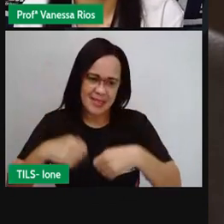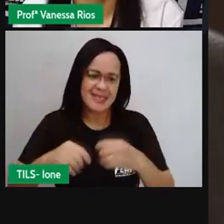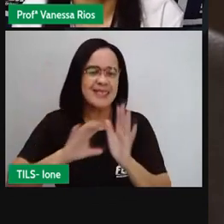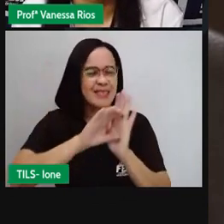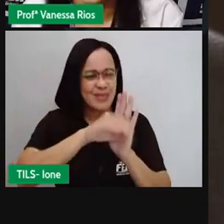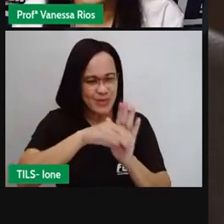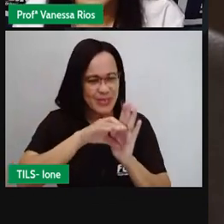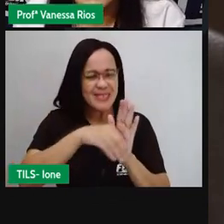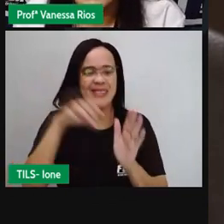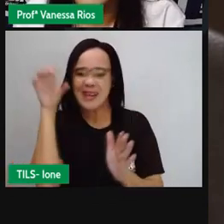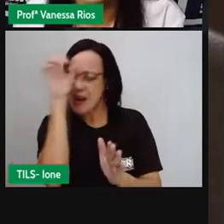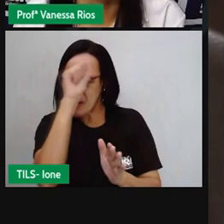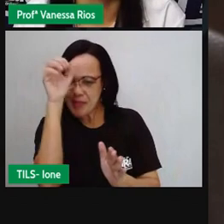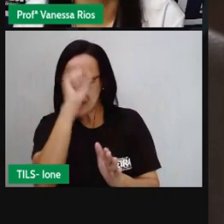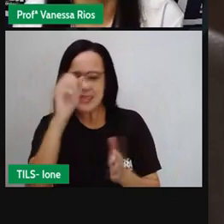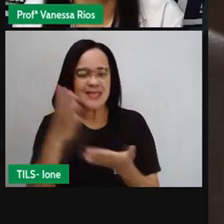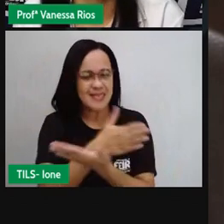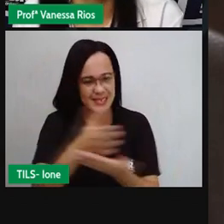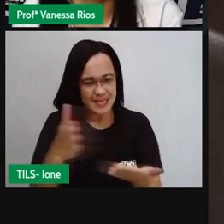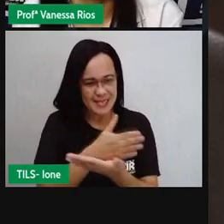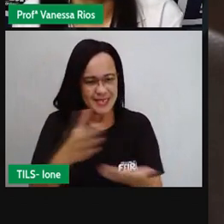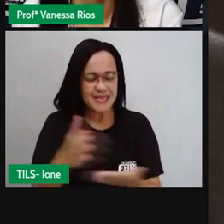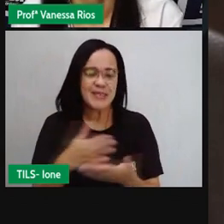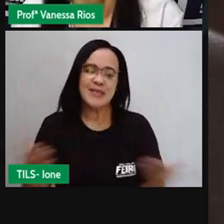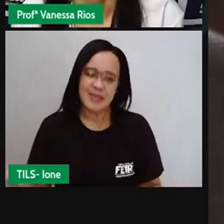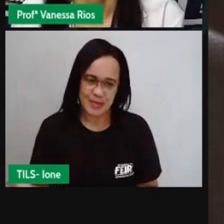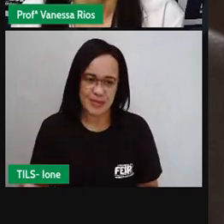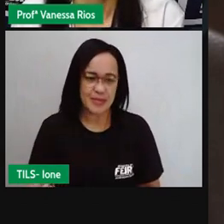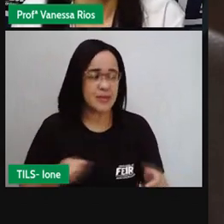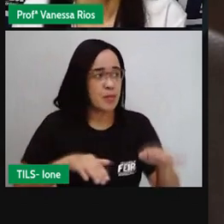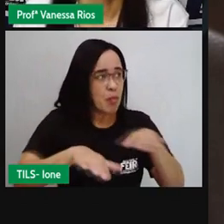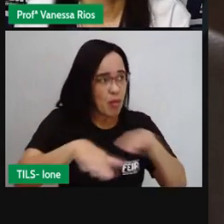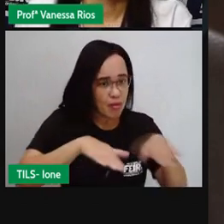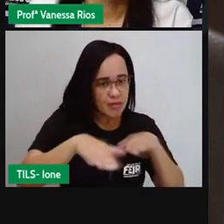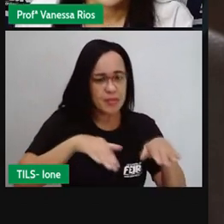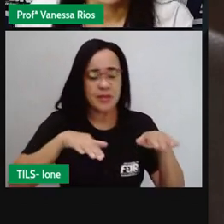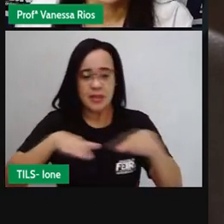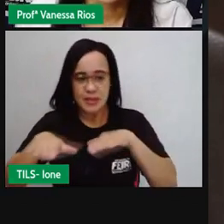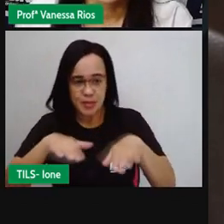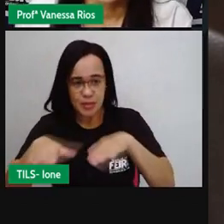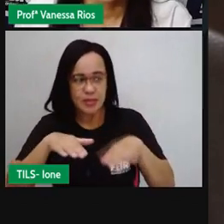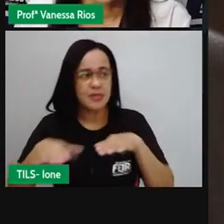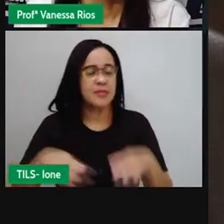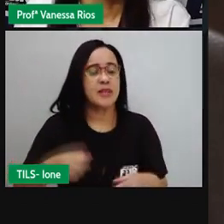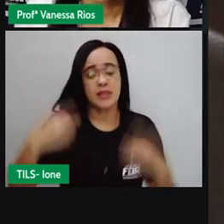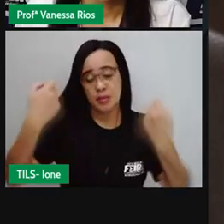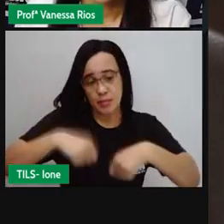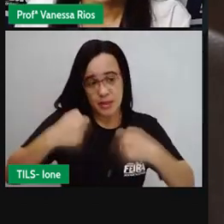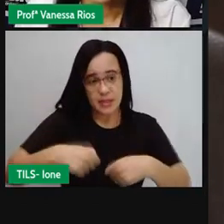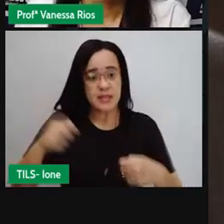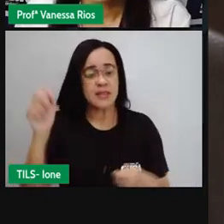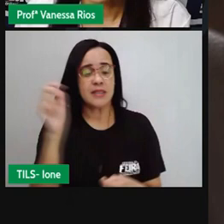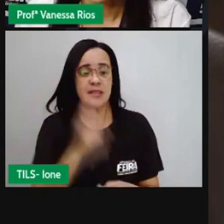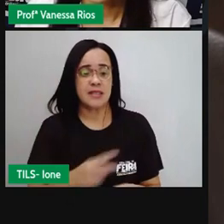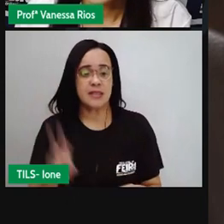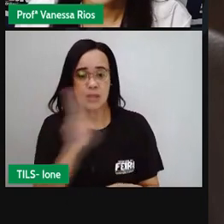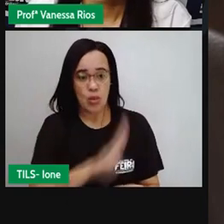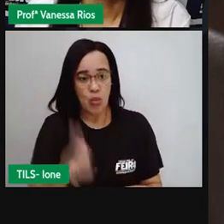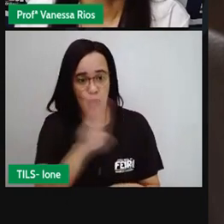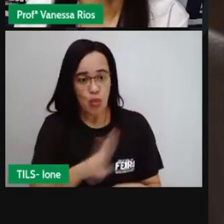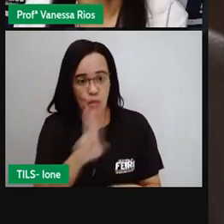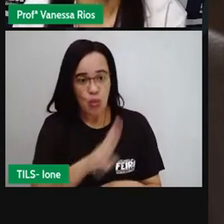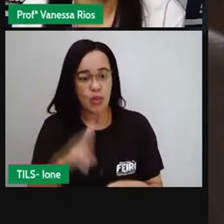processo de localização e de movimentação que são necessários. E observar aí entre esses